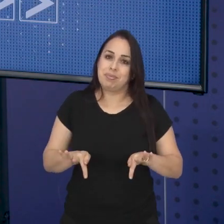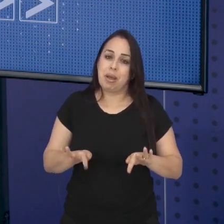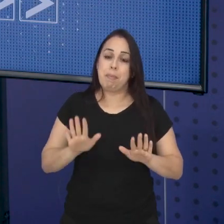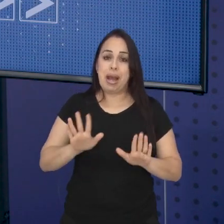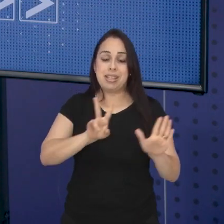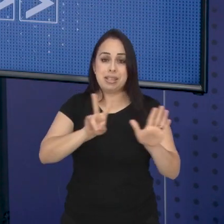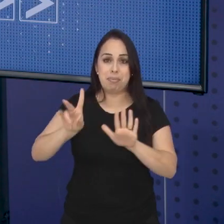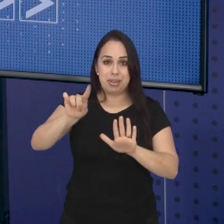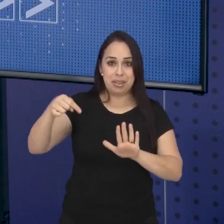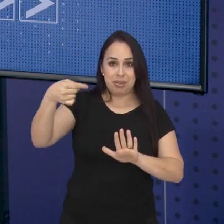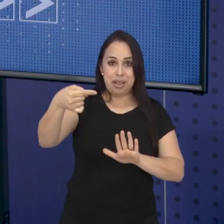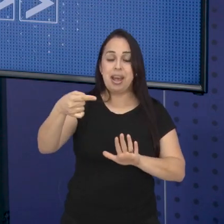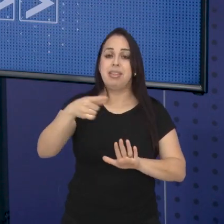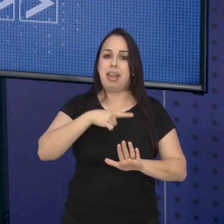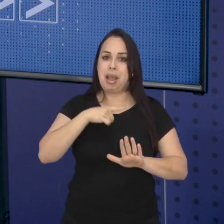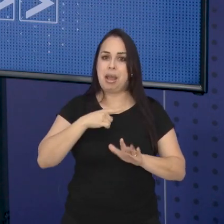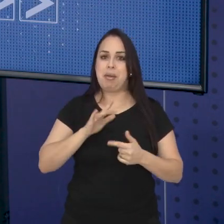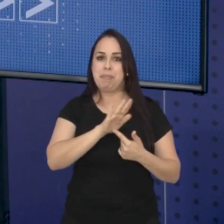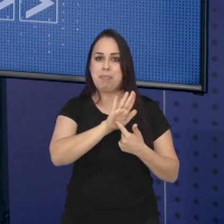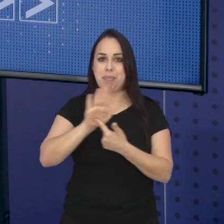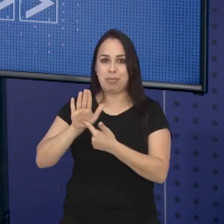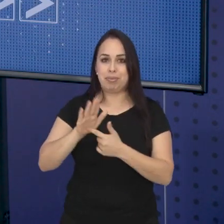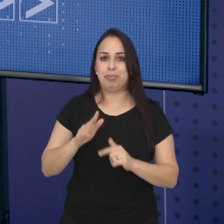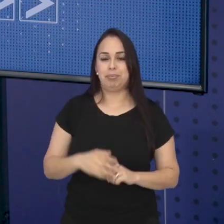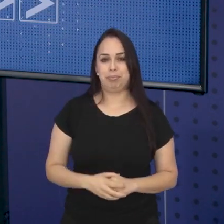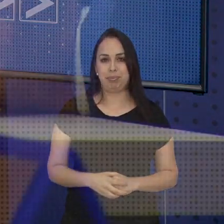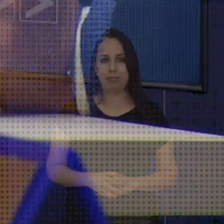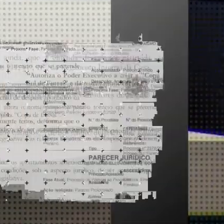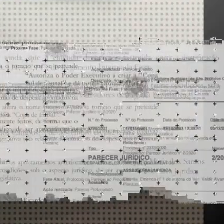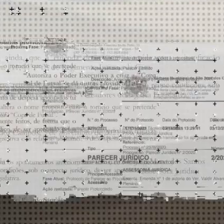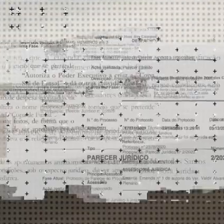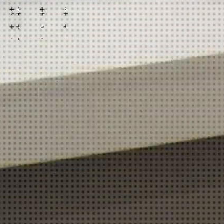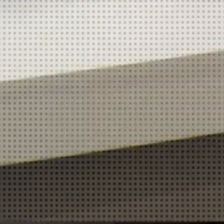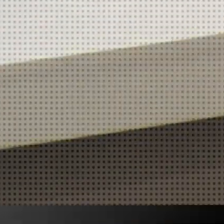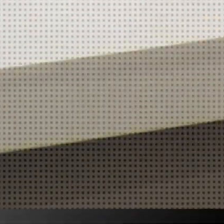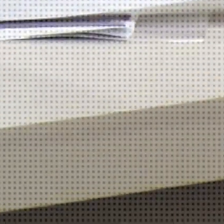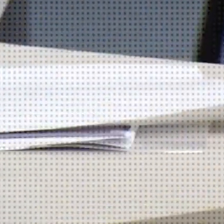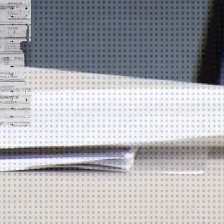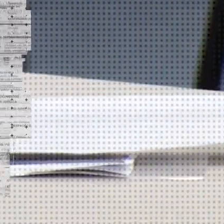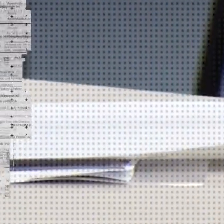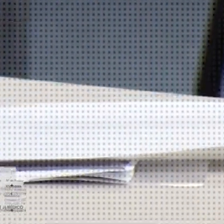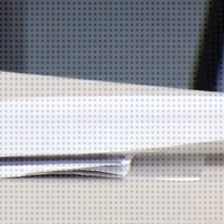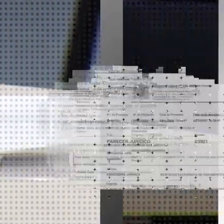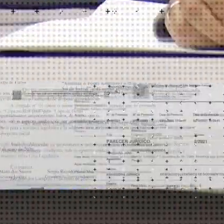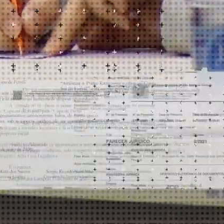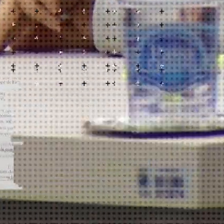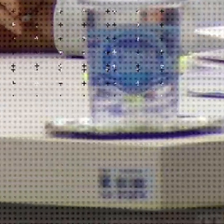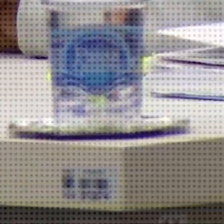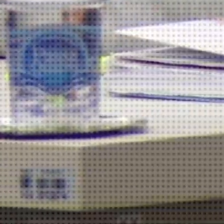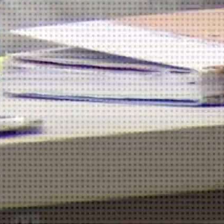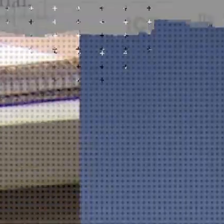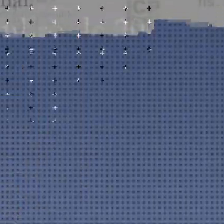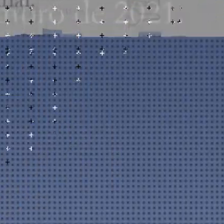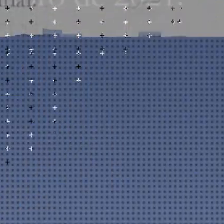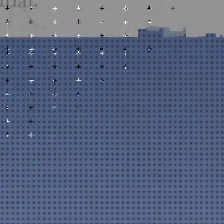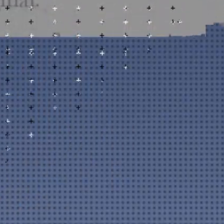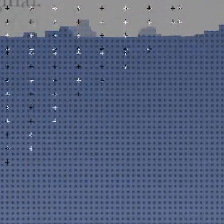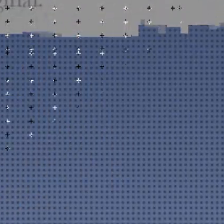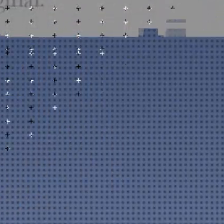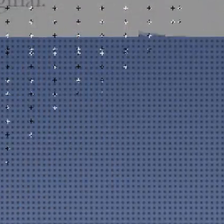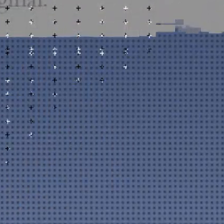por aqui, mas na semana que vem tem mais projeto. Até lá! Tchau! Tchau! Tchau! Tchau!